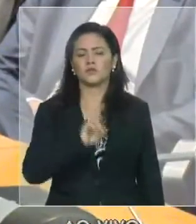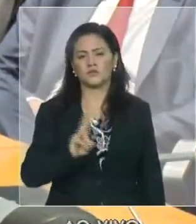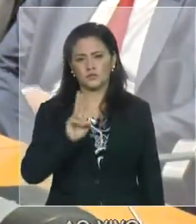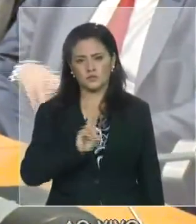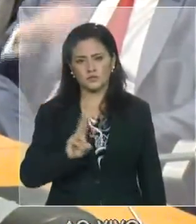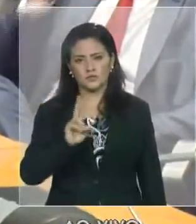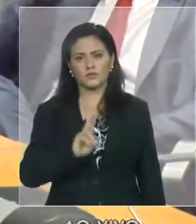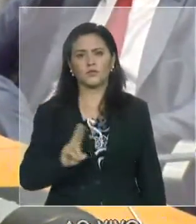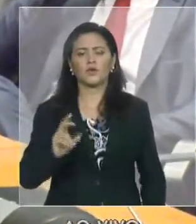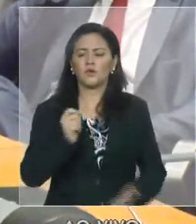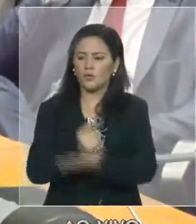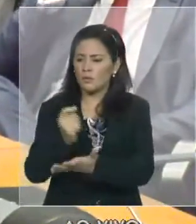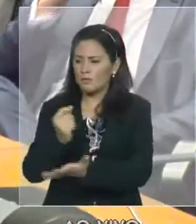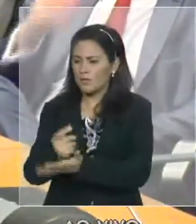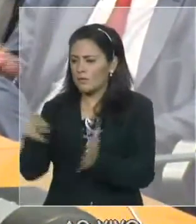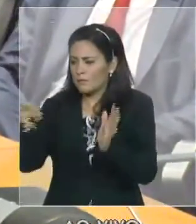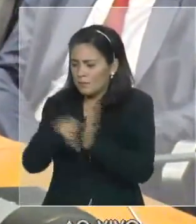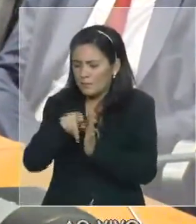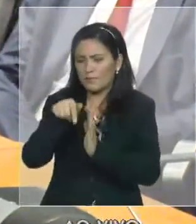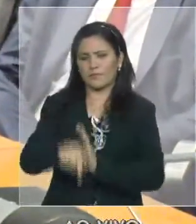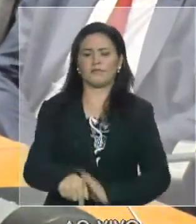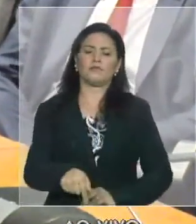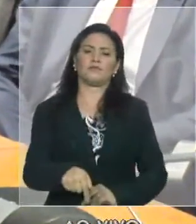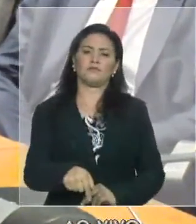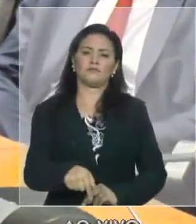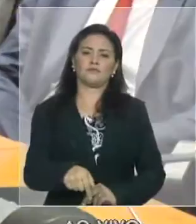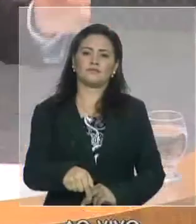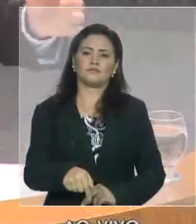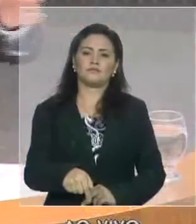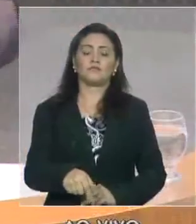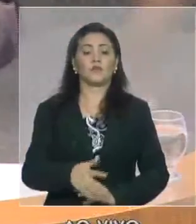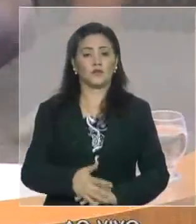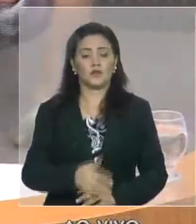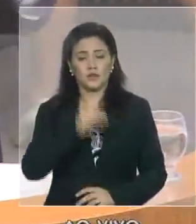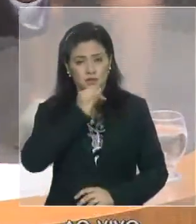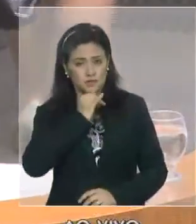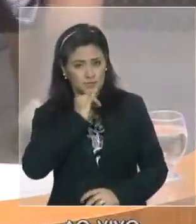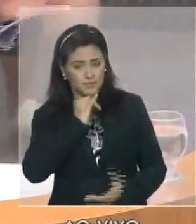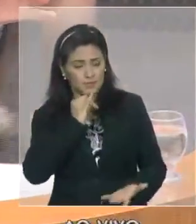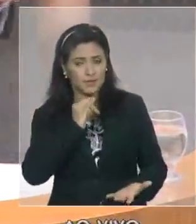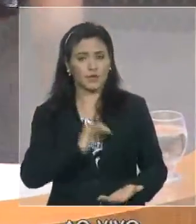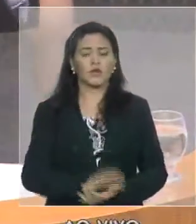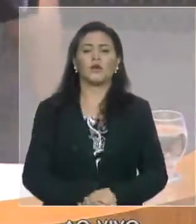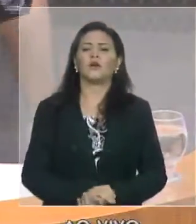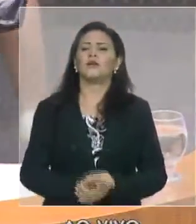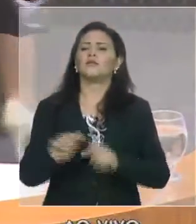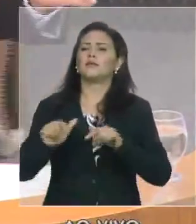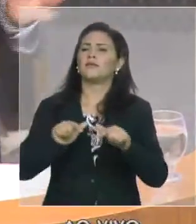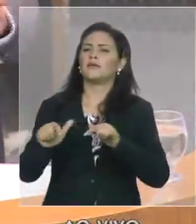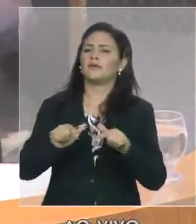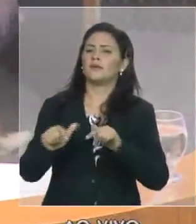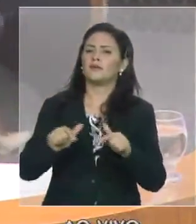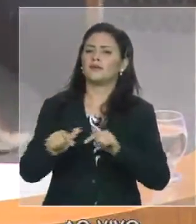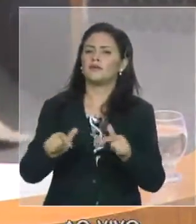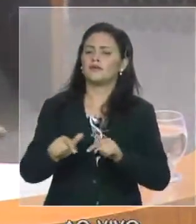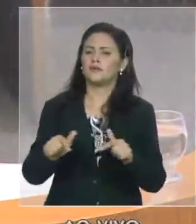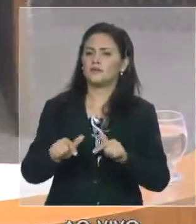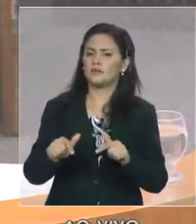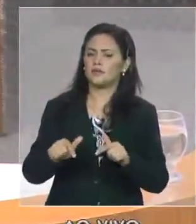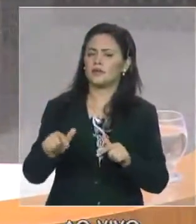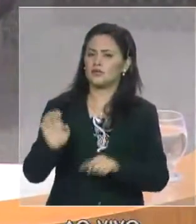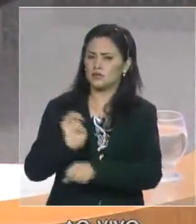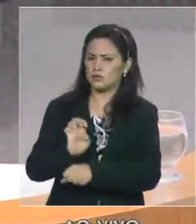no mercado local. Um servidor público do nosso Estado, que ganha R$.000, R$.000, deputado